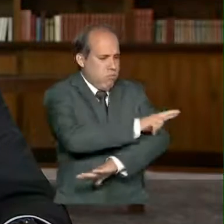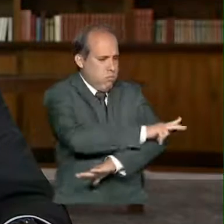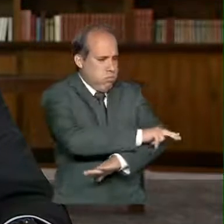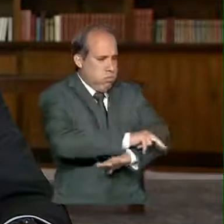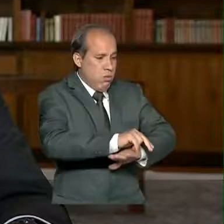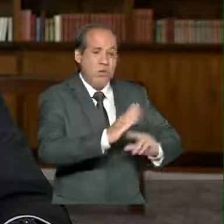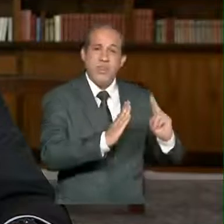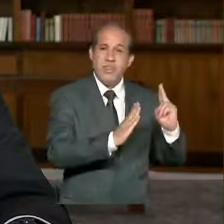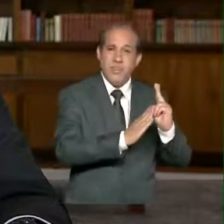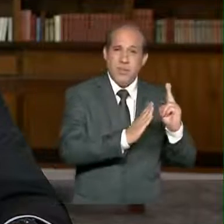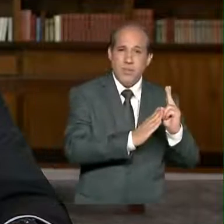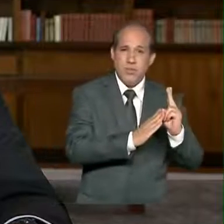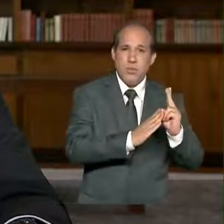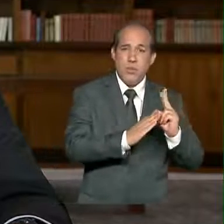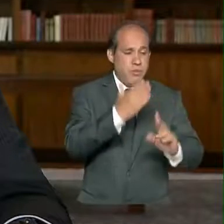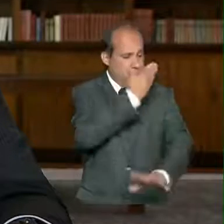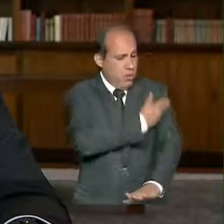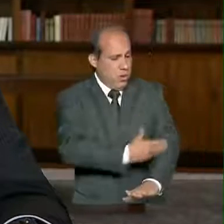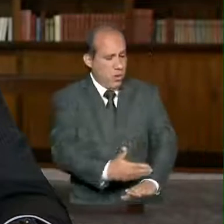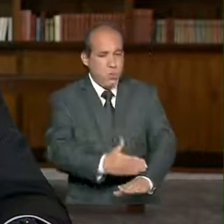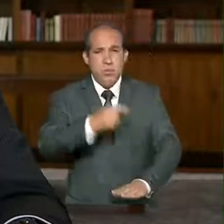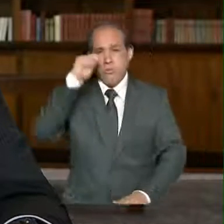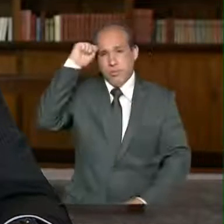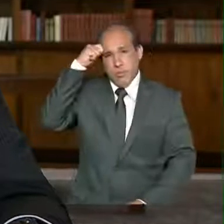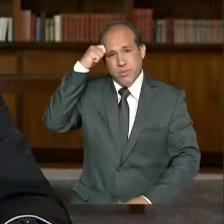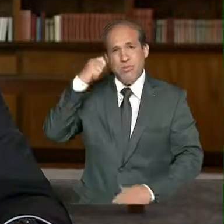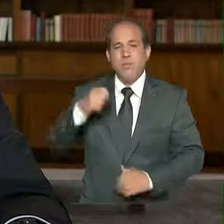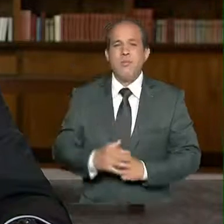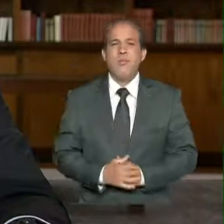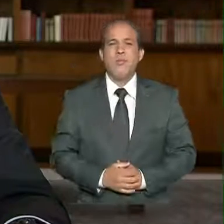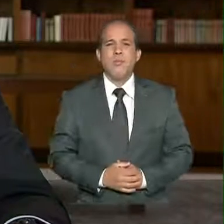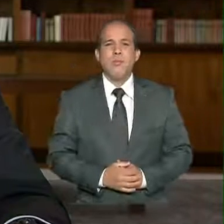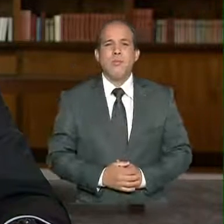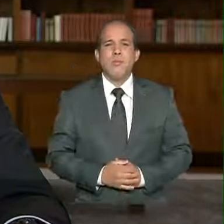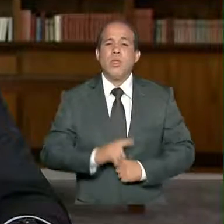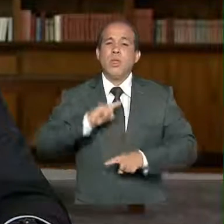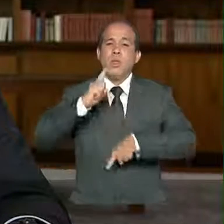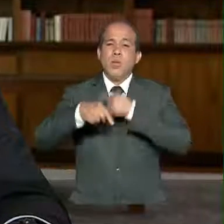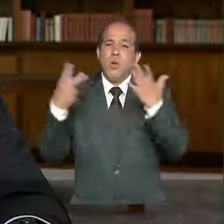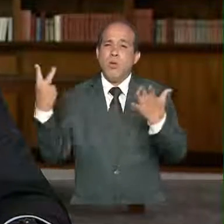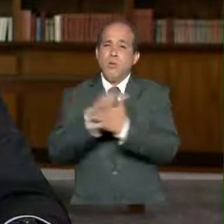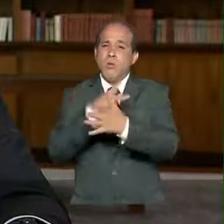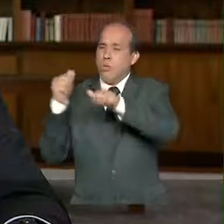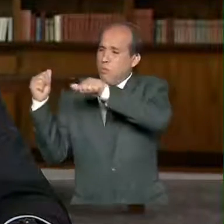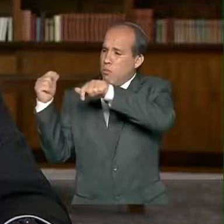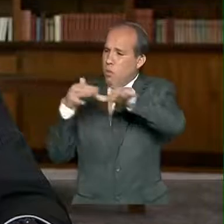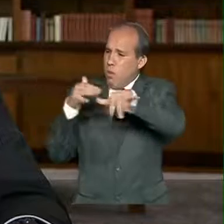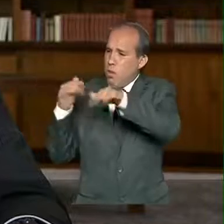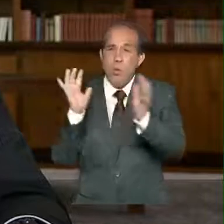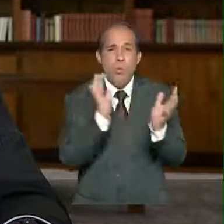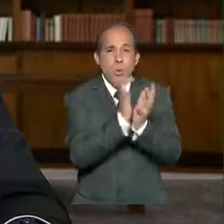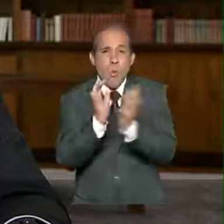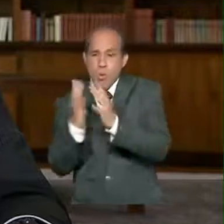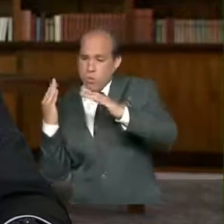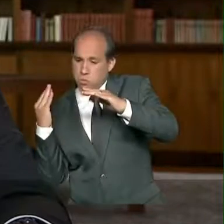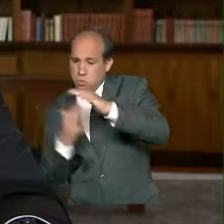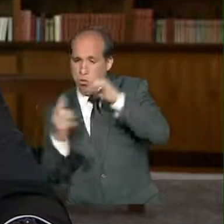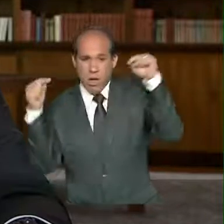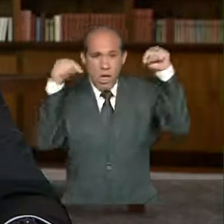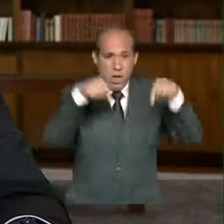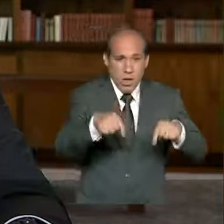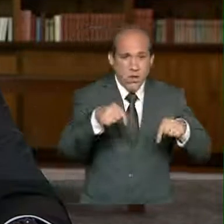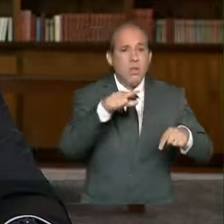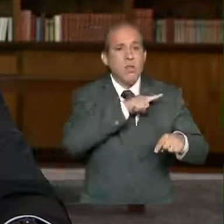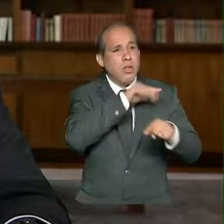miscigenação entre índios, brancos e negros Posteriormente, ondas de imigrantes se sucederam,